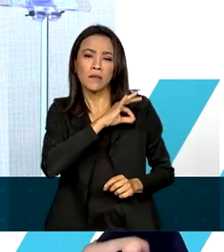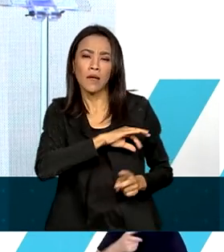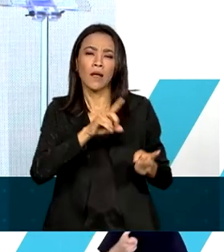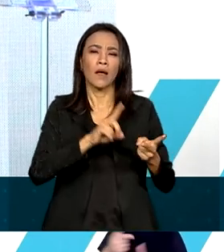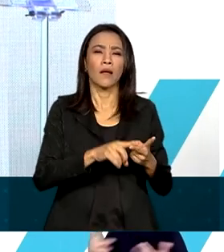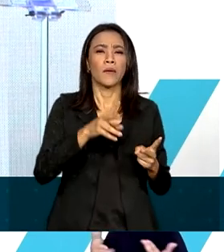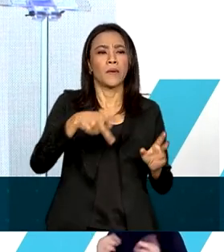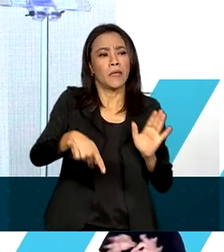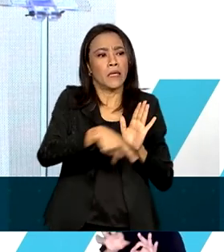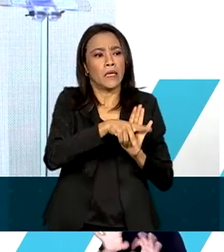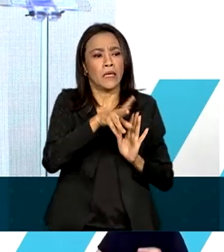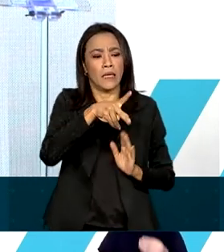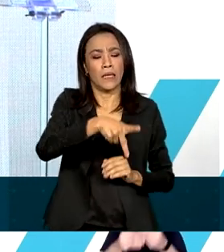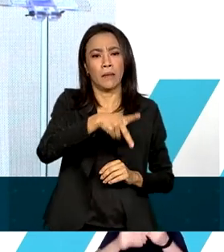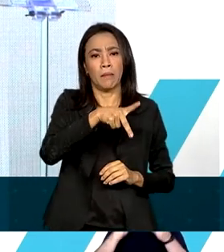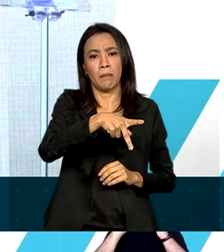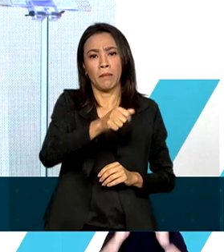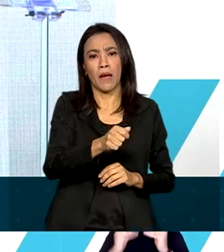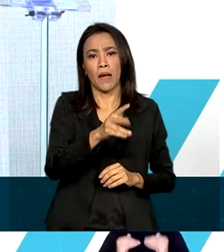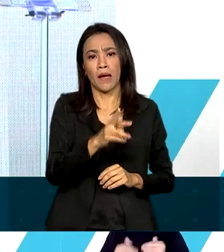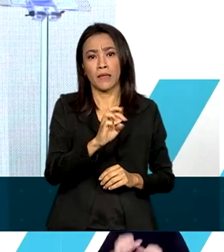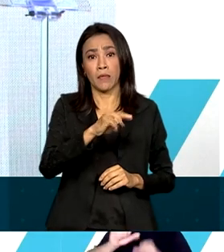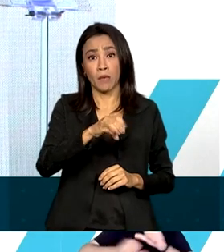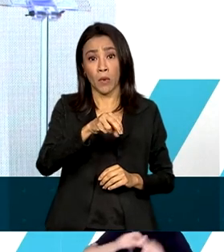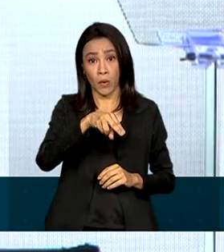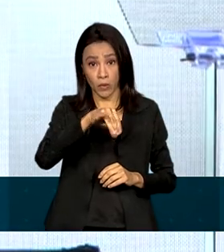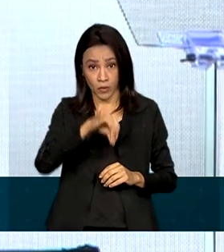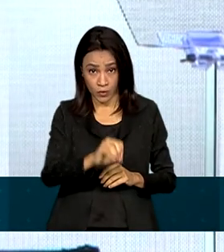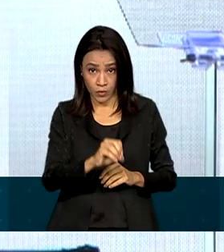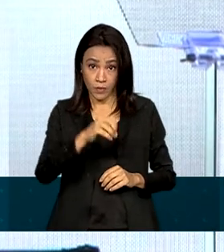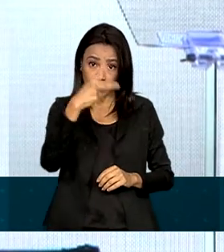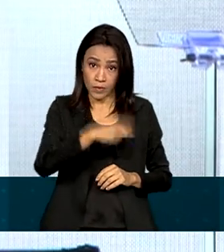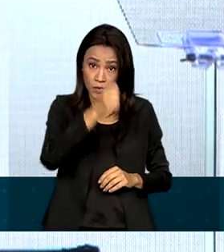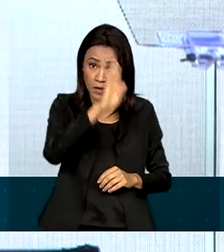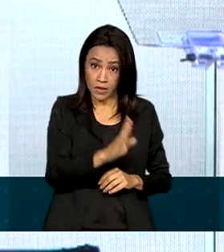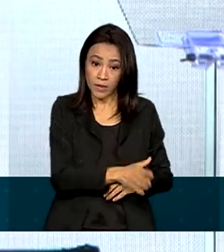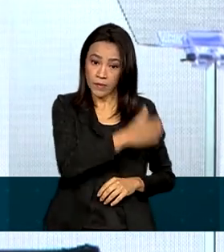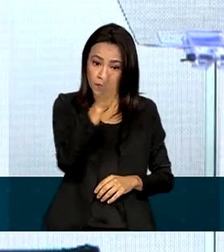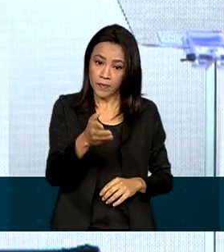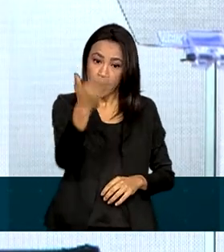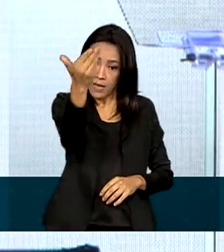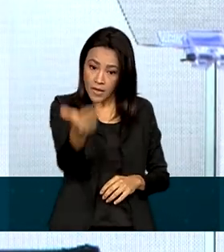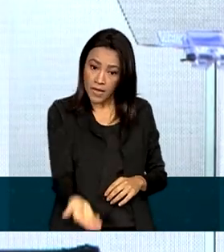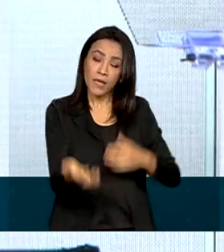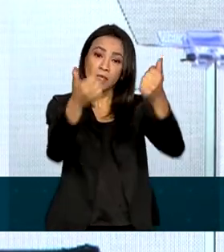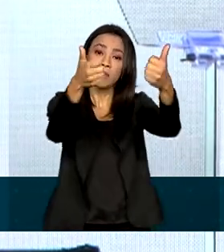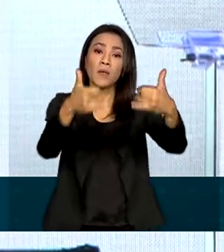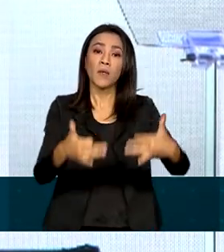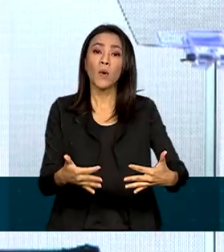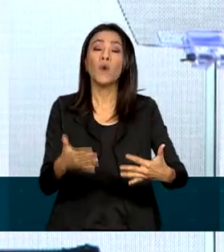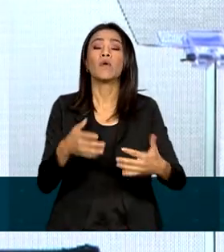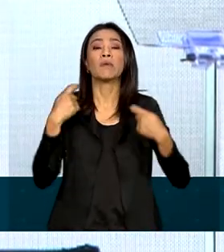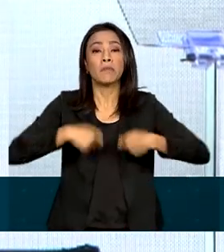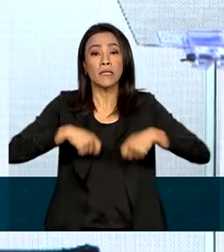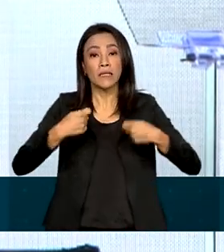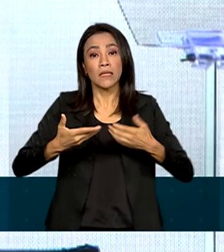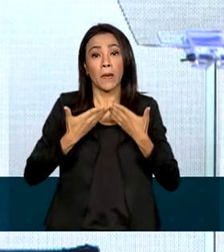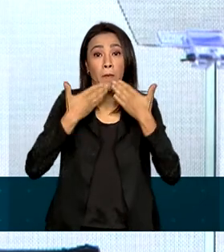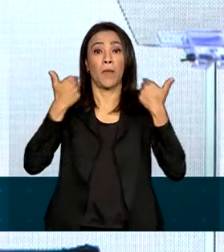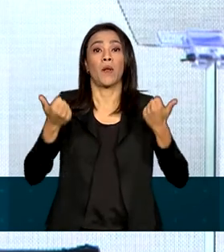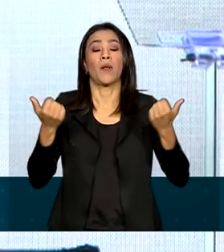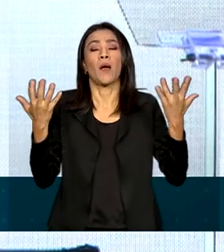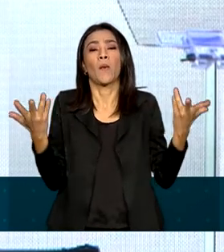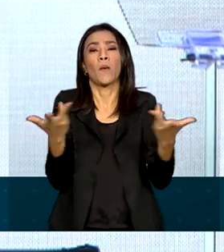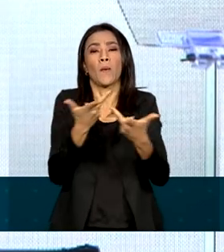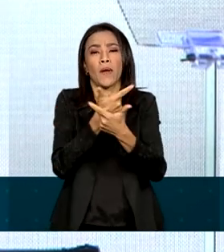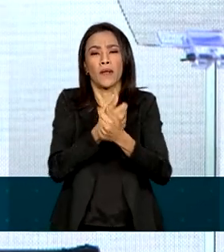completar o ciclo de reforma dos tributos no Brasil. A Haddad também afirmou que será preciso melhorar a qualidade do